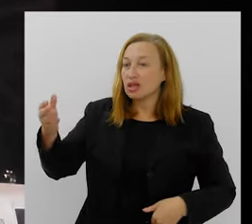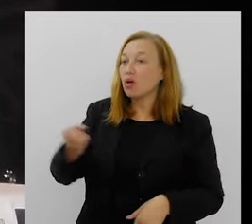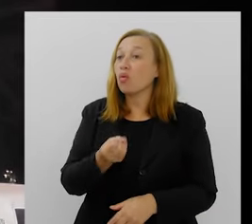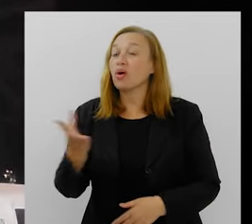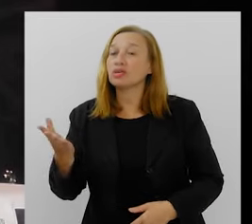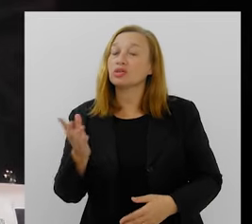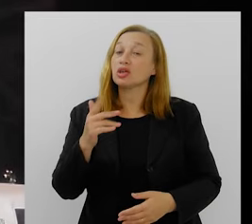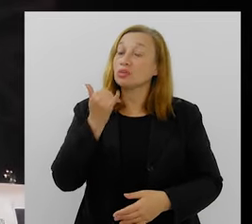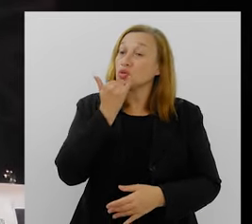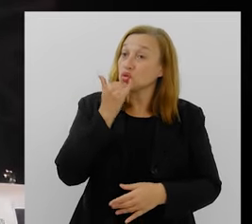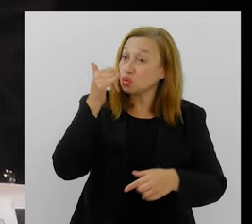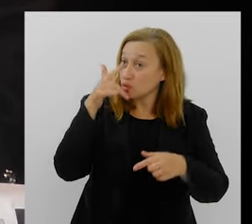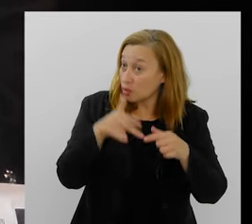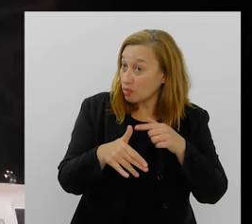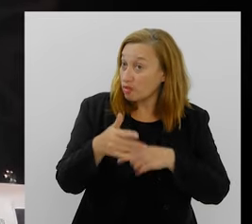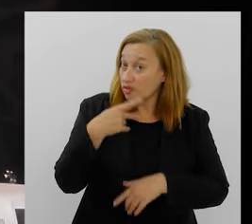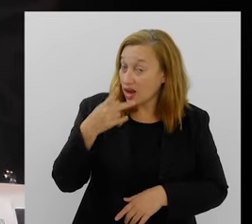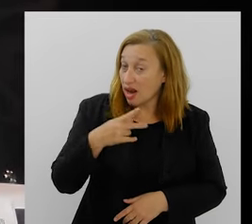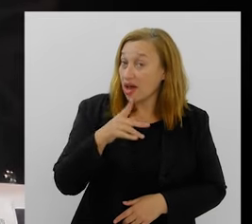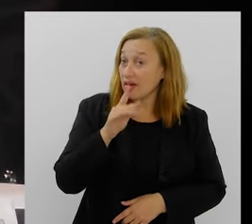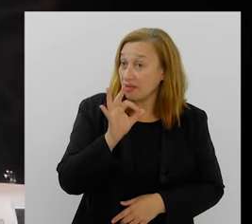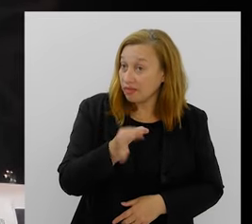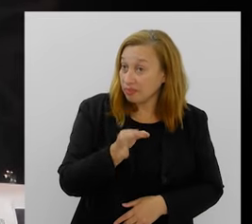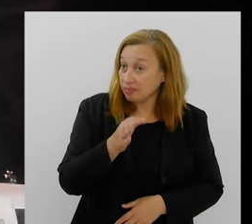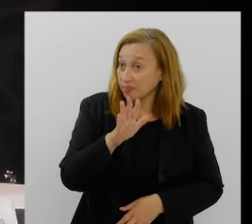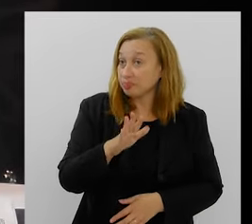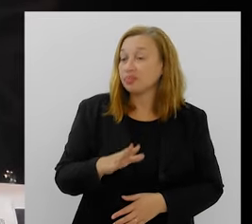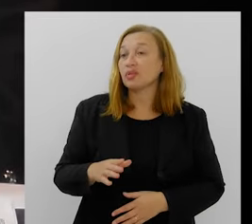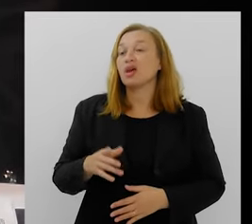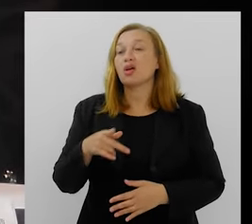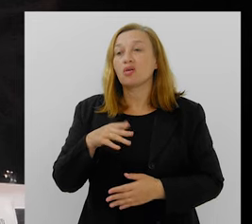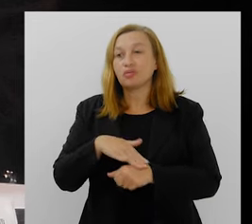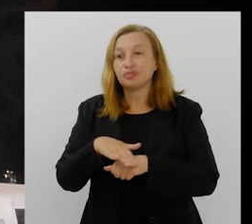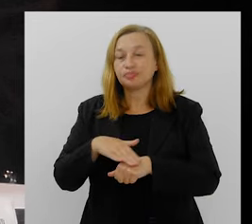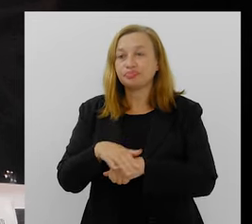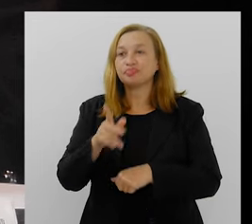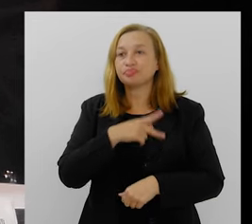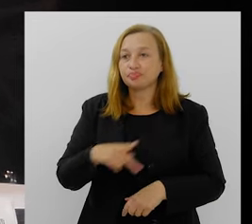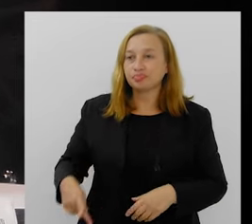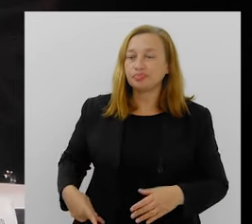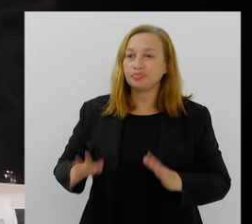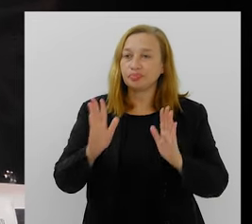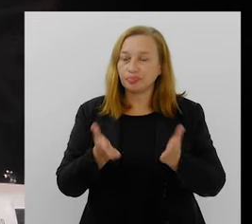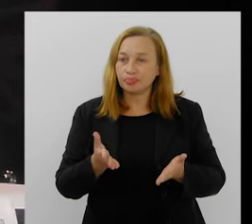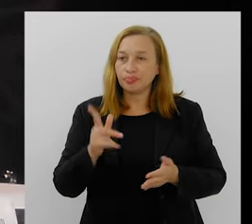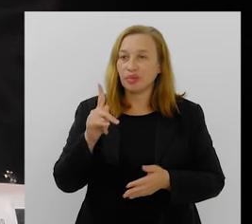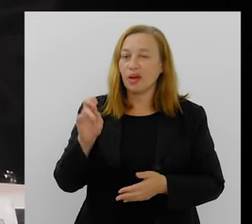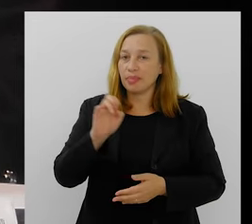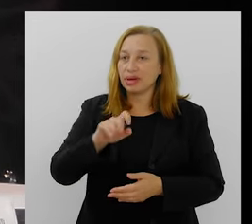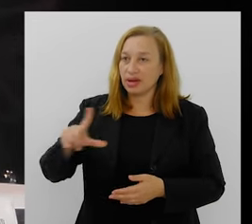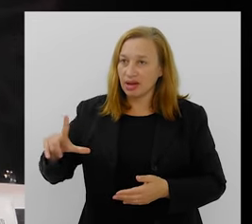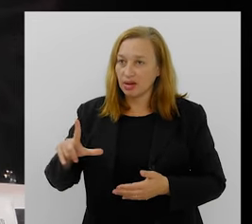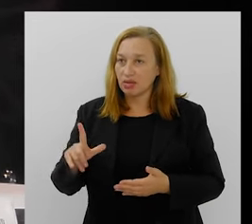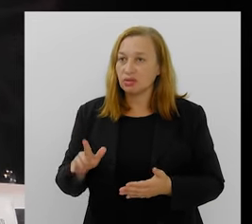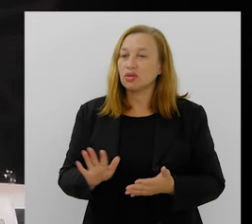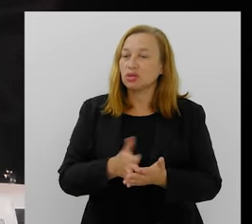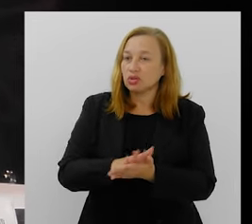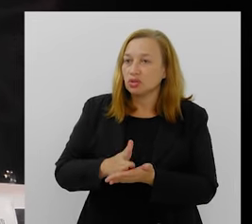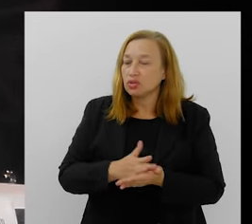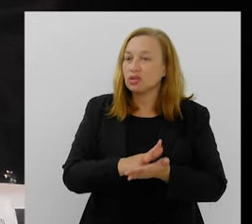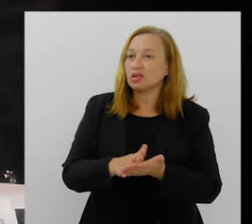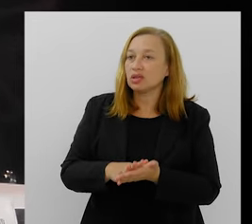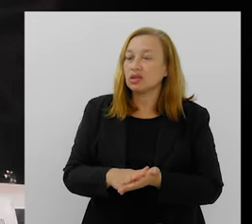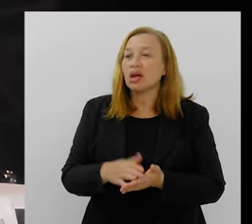interromper, mas, inclusive, eu tenho um pedido ao presidente da Liga das Escolas de Samba hoje, do Rio de Janeiro, que é o Gabriel Davi, que é